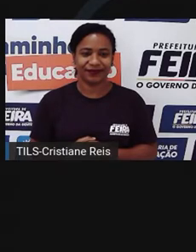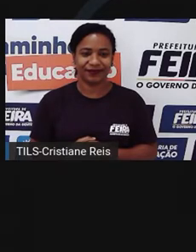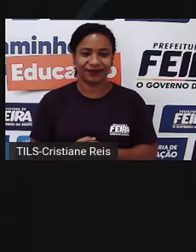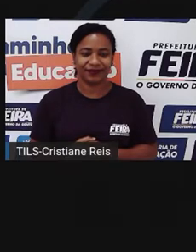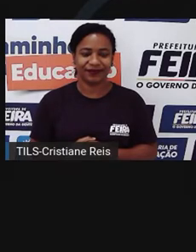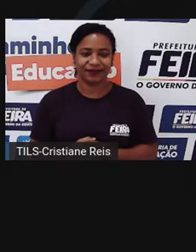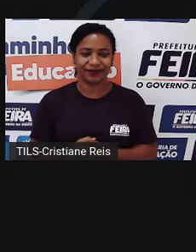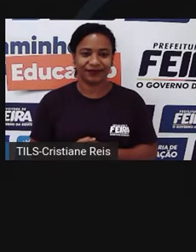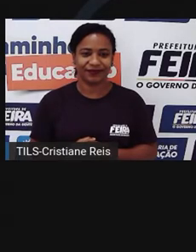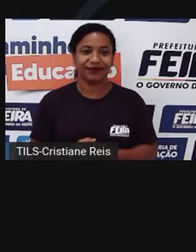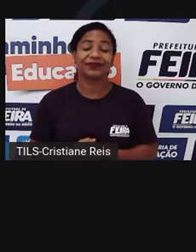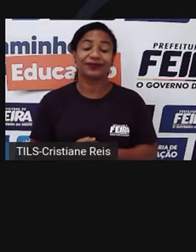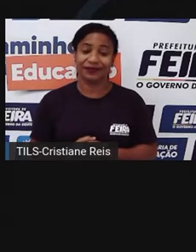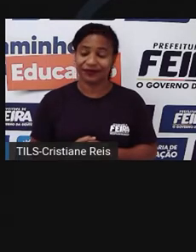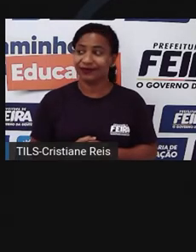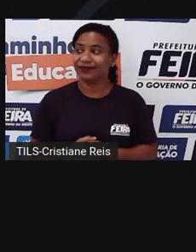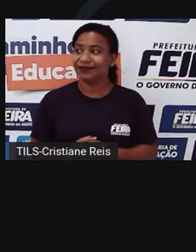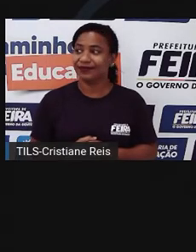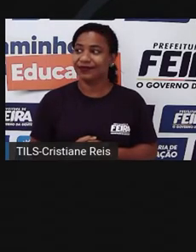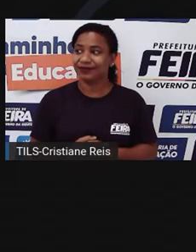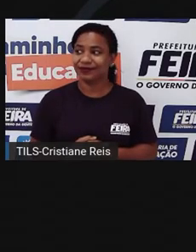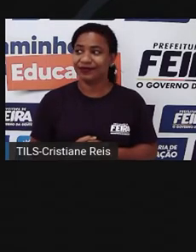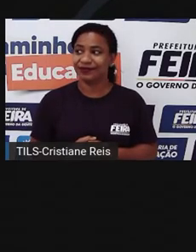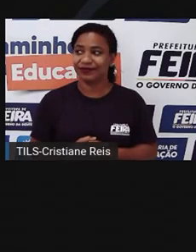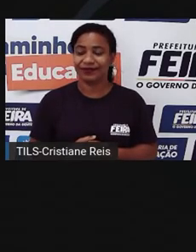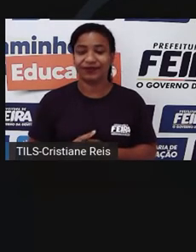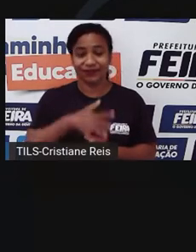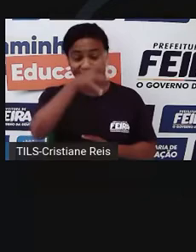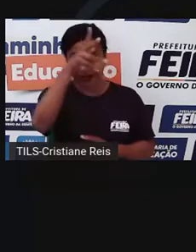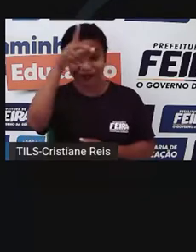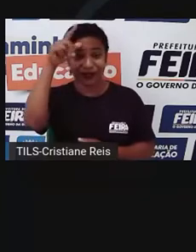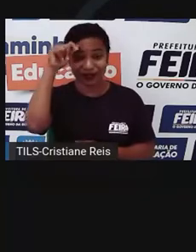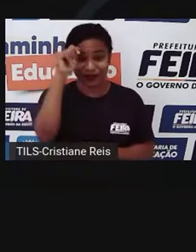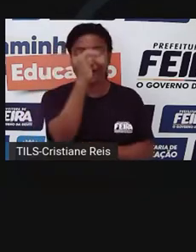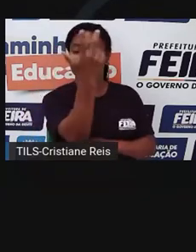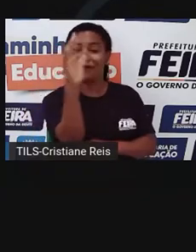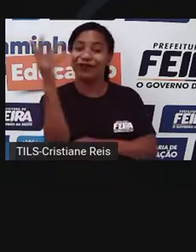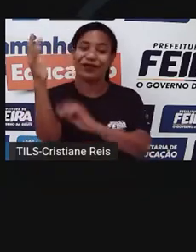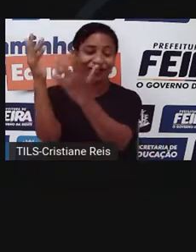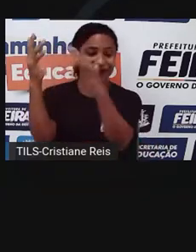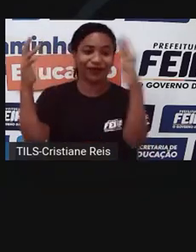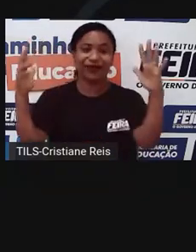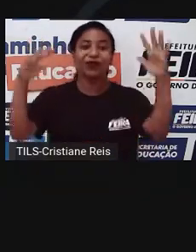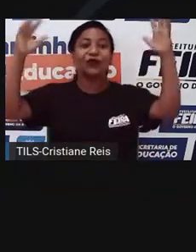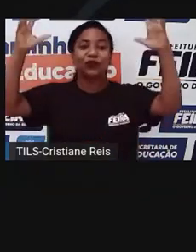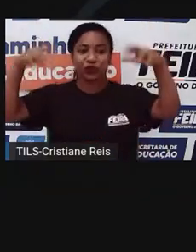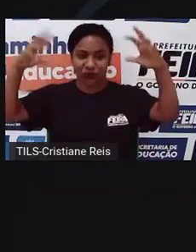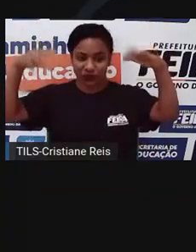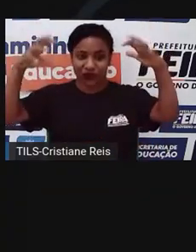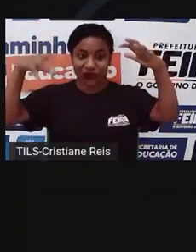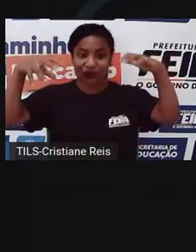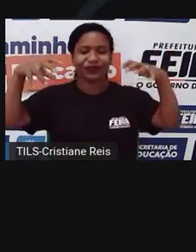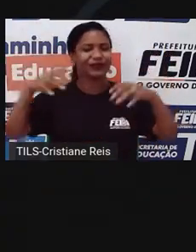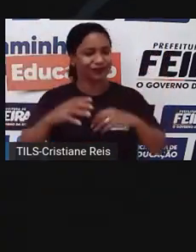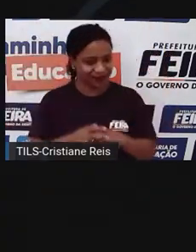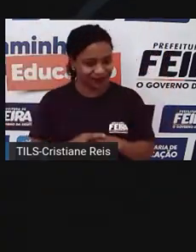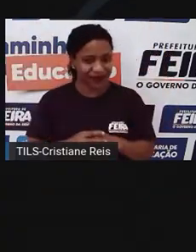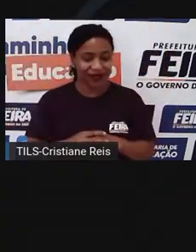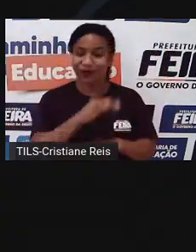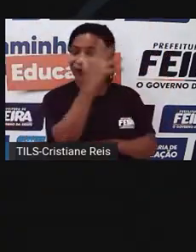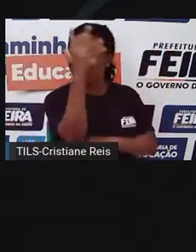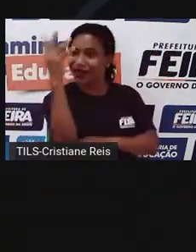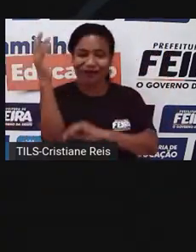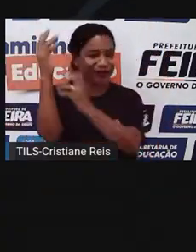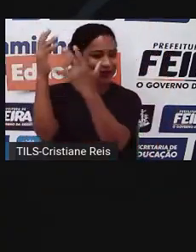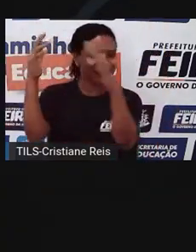A Amazônia é uma floresta tropical chuvosa, porque ela é um gigantesco processador de